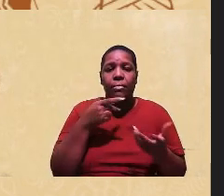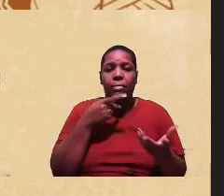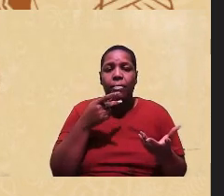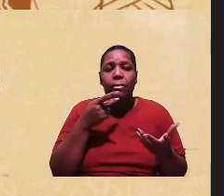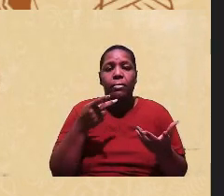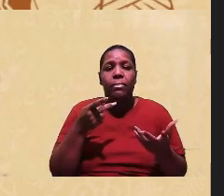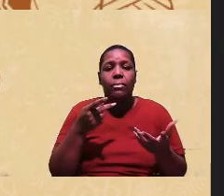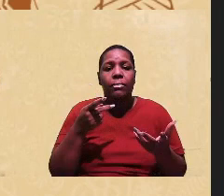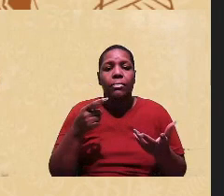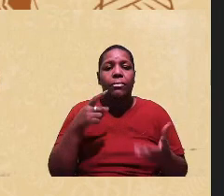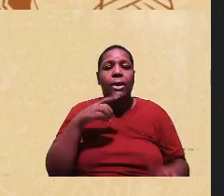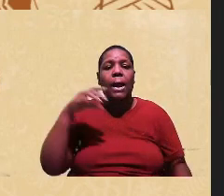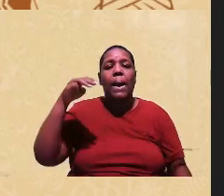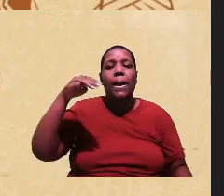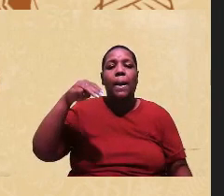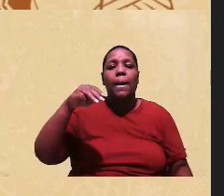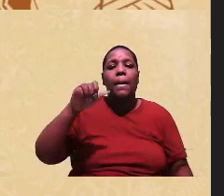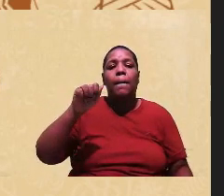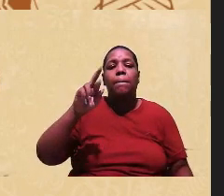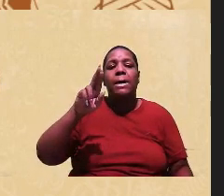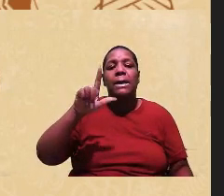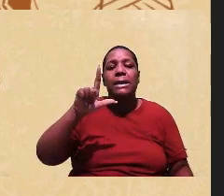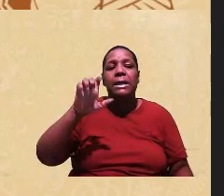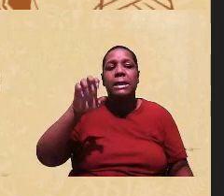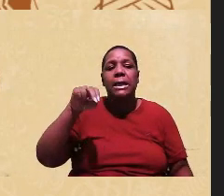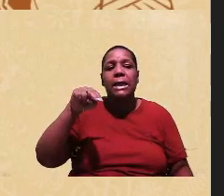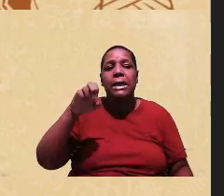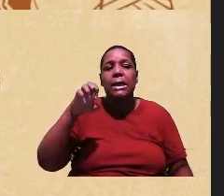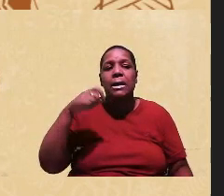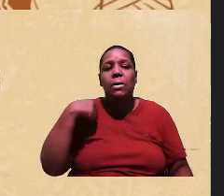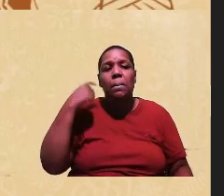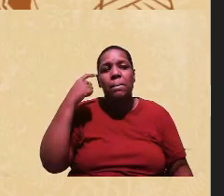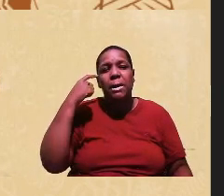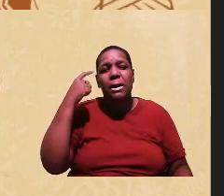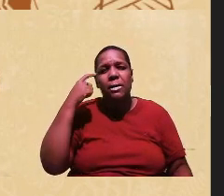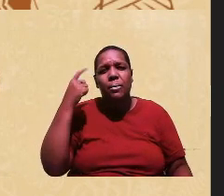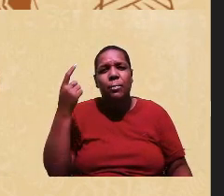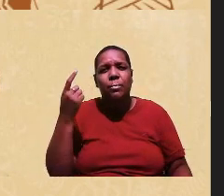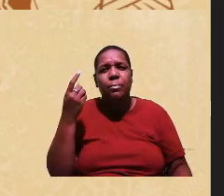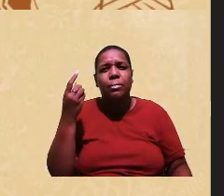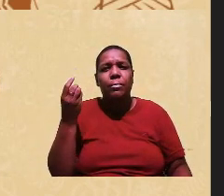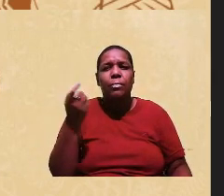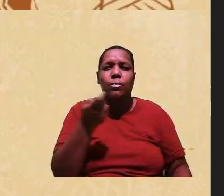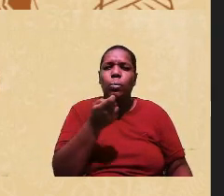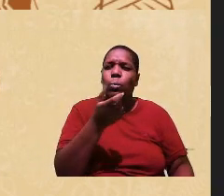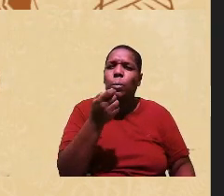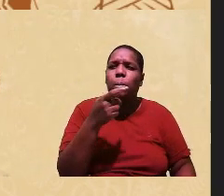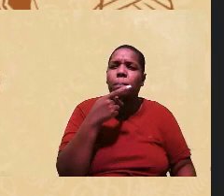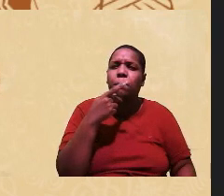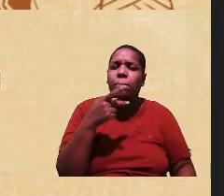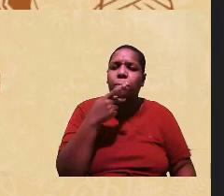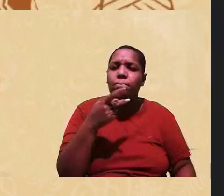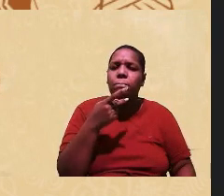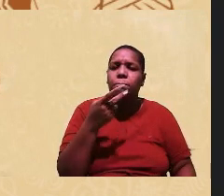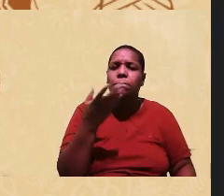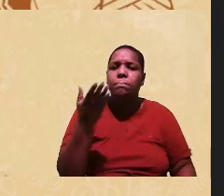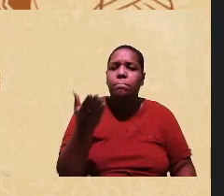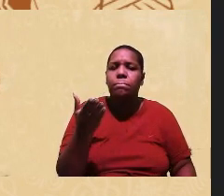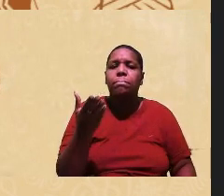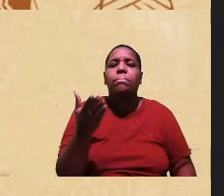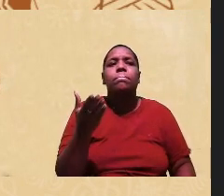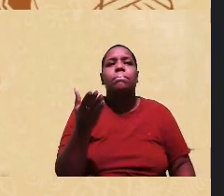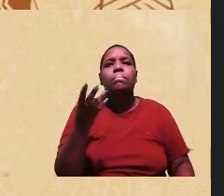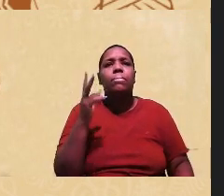Marcilene e fiquei tentando pensar um pouquinho né no se Marcilene já viu